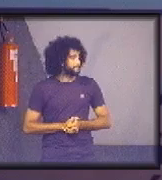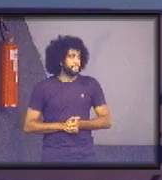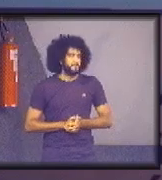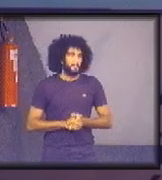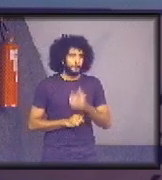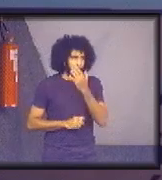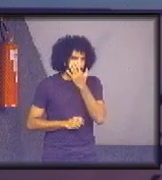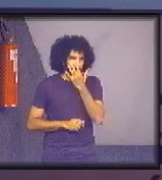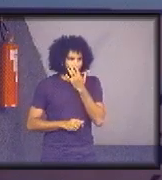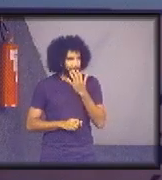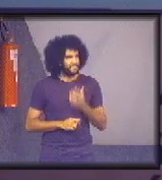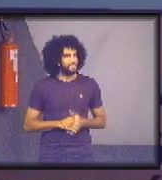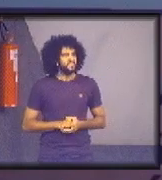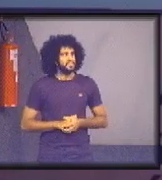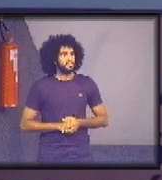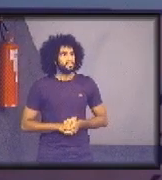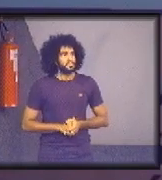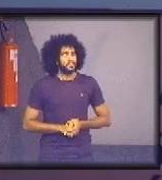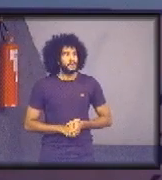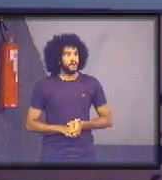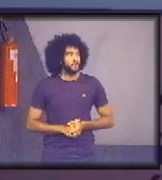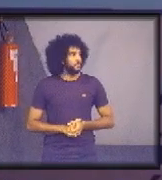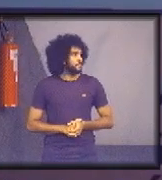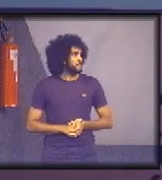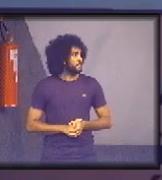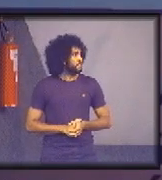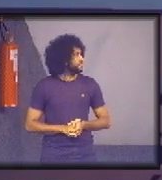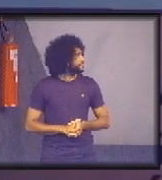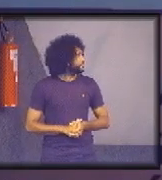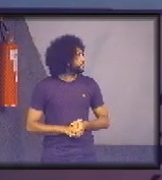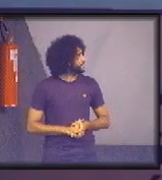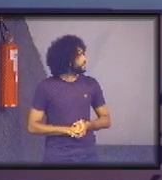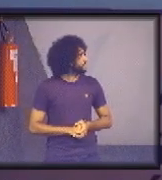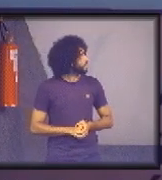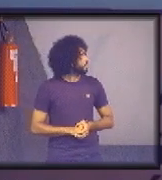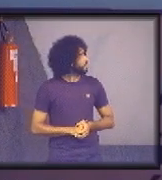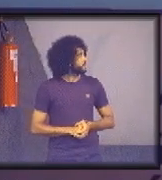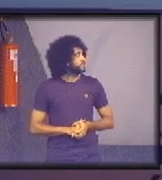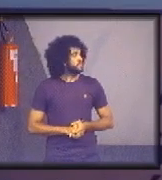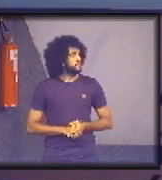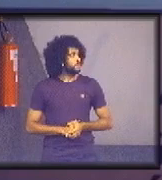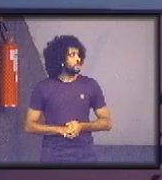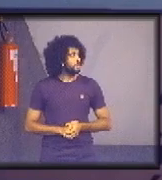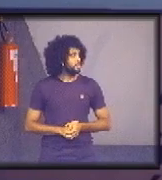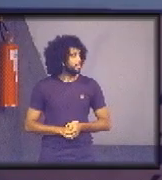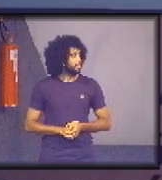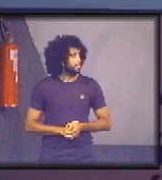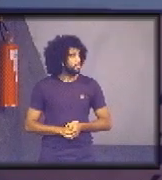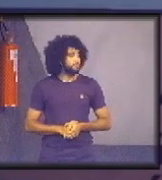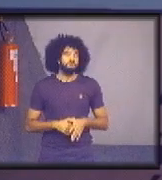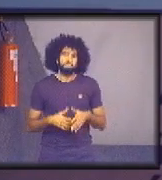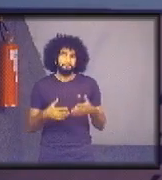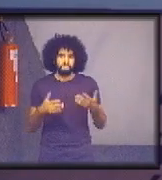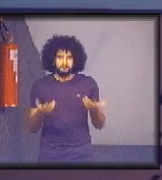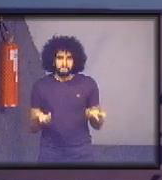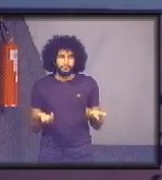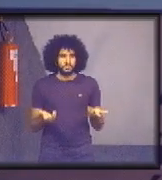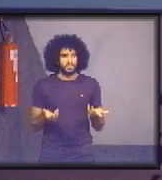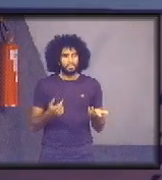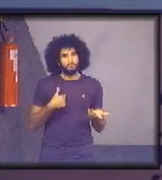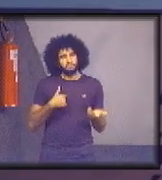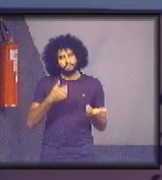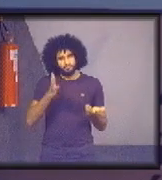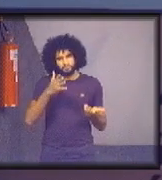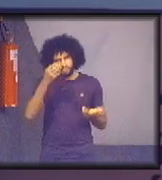diretriz deverá ser seguida para a elaboração do próximo? Qual provisão do CNJ em disponibilizar a próxima resolução? É, aí que, como falei,